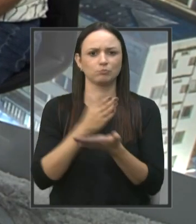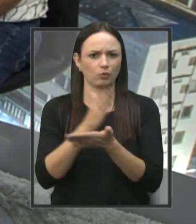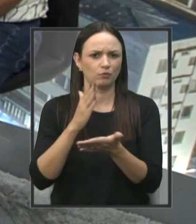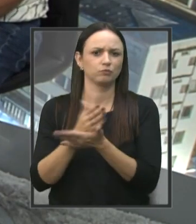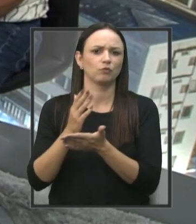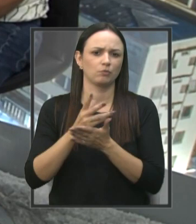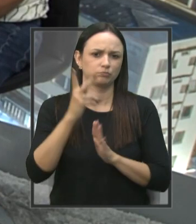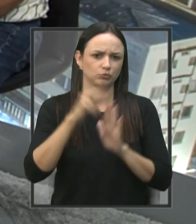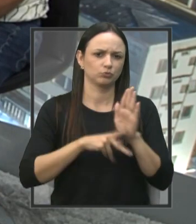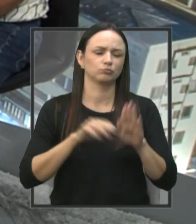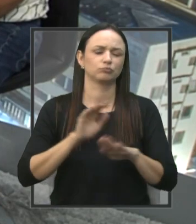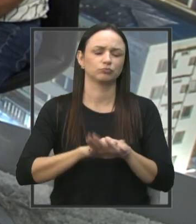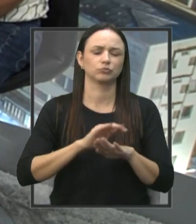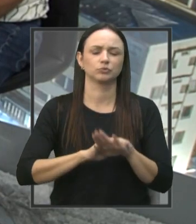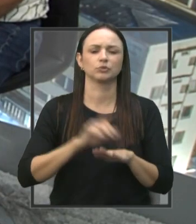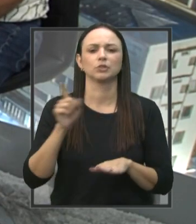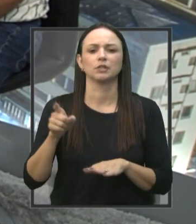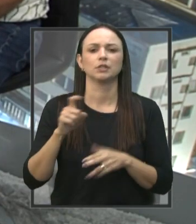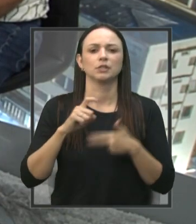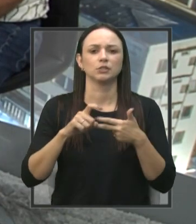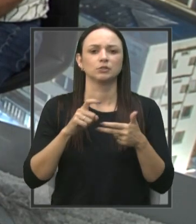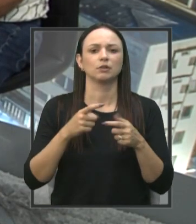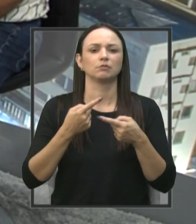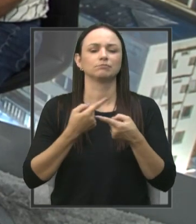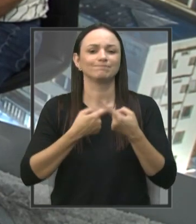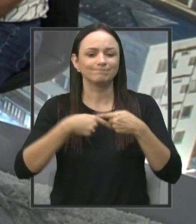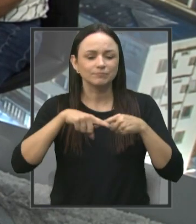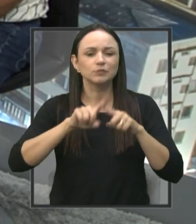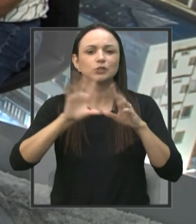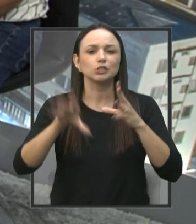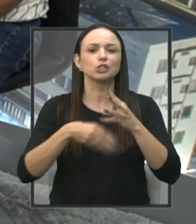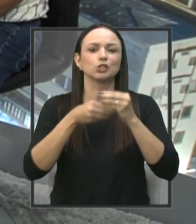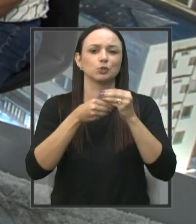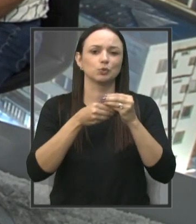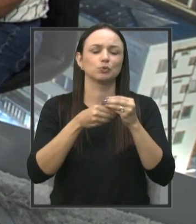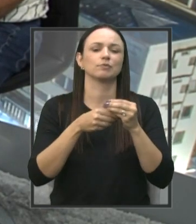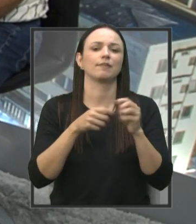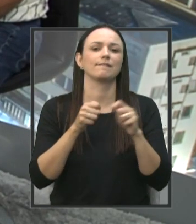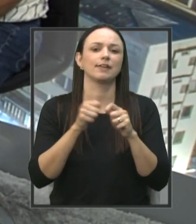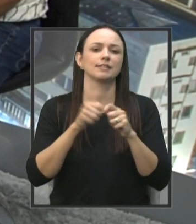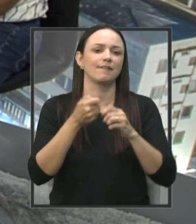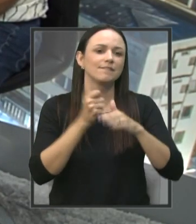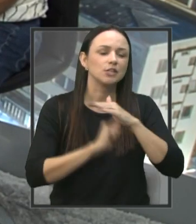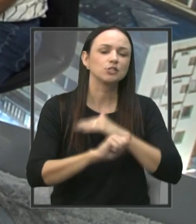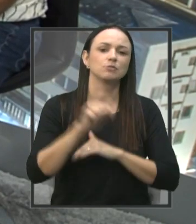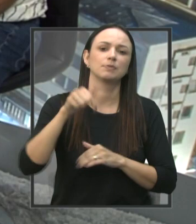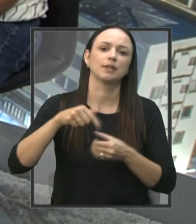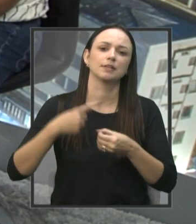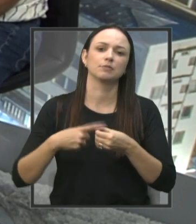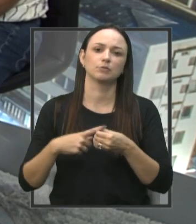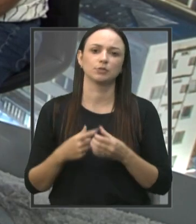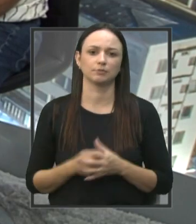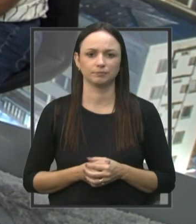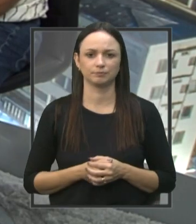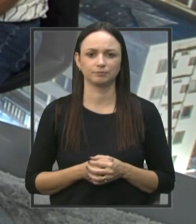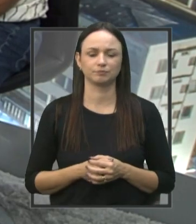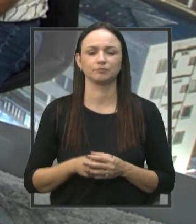projetos de autoria do Poder Executivo, de abertura de crédito adicional suplementar, pra realizar investimentos aqui no município.